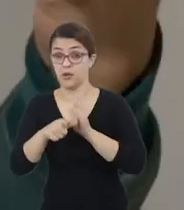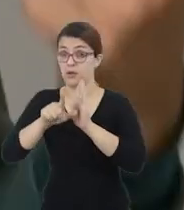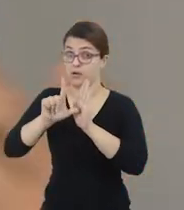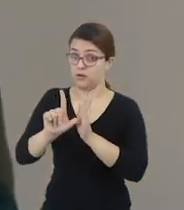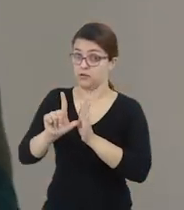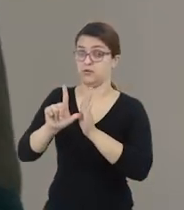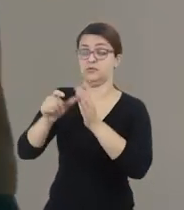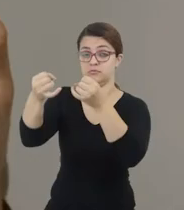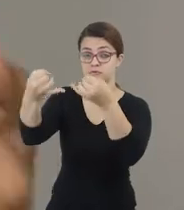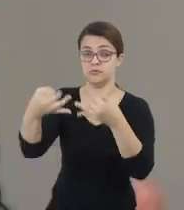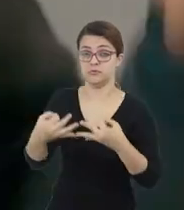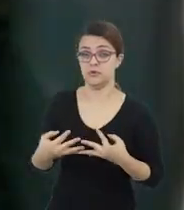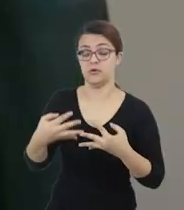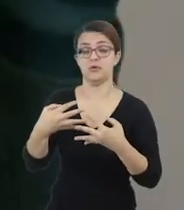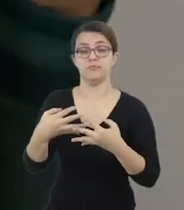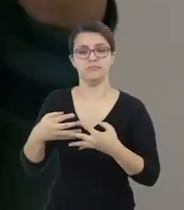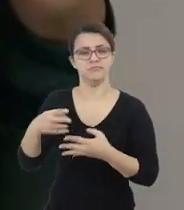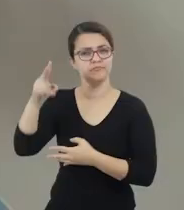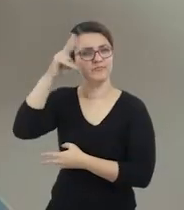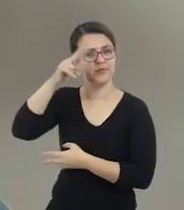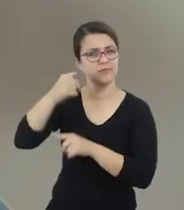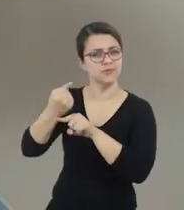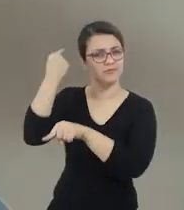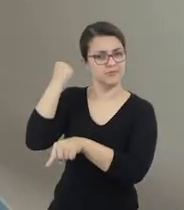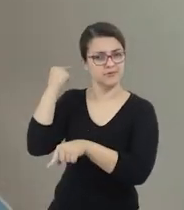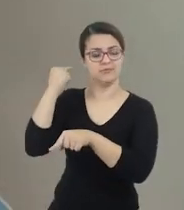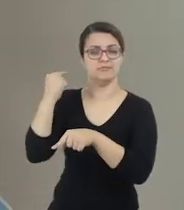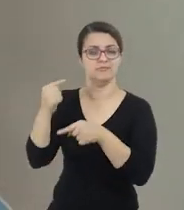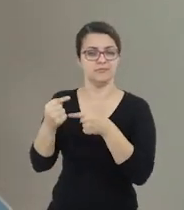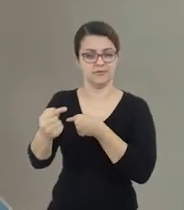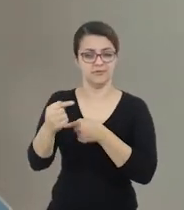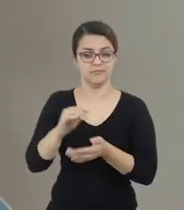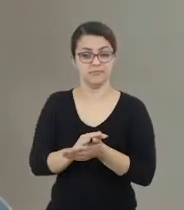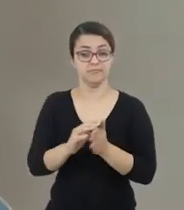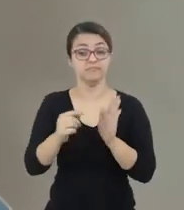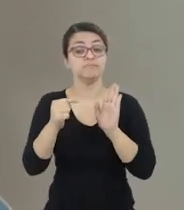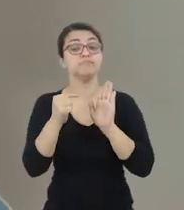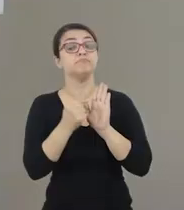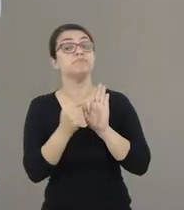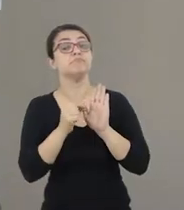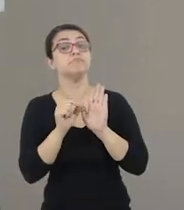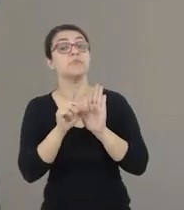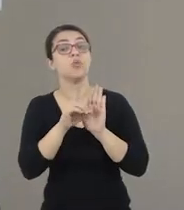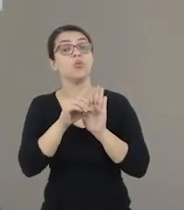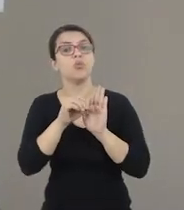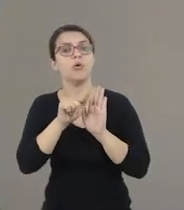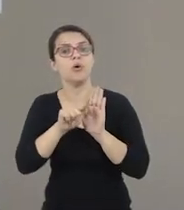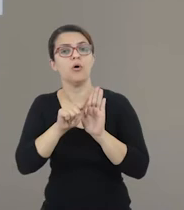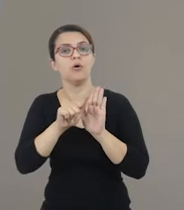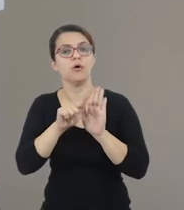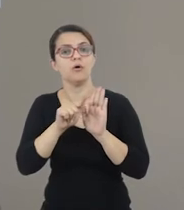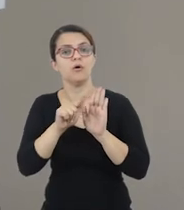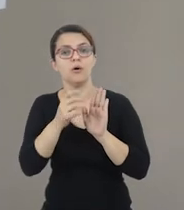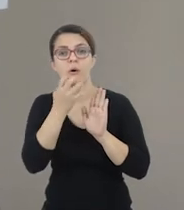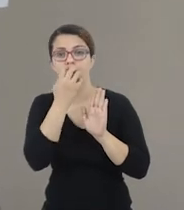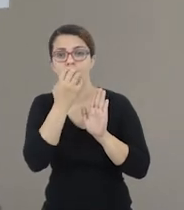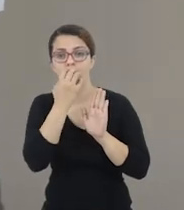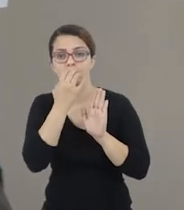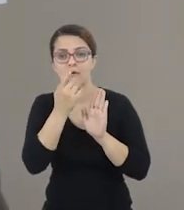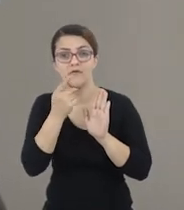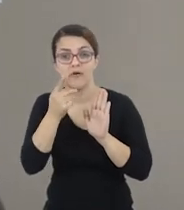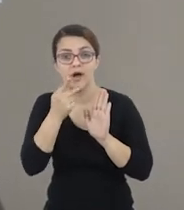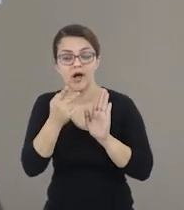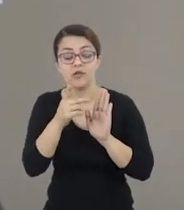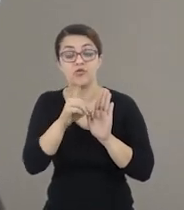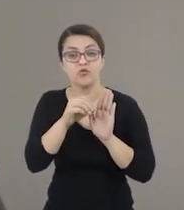Mas antes de falar deles, vamos relembrar o da semana passada? Bora lá! Primeiro nós temos o dog, repete comigo,